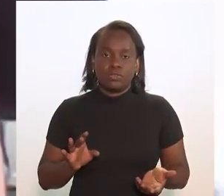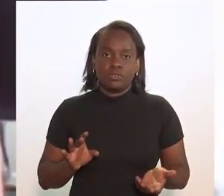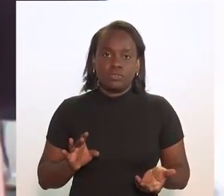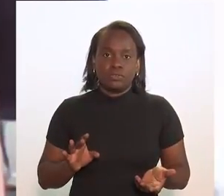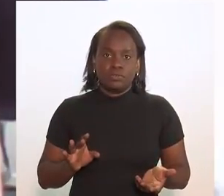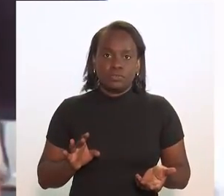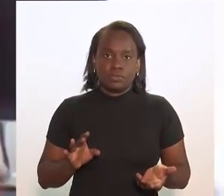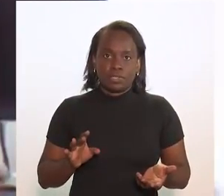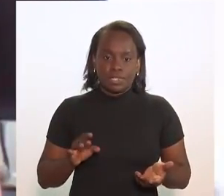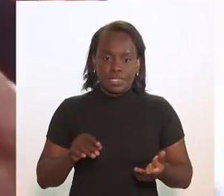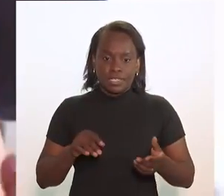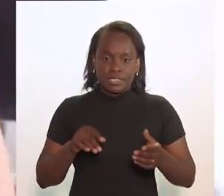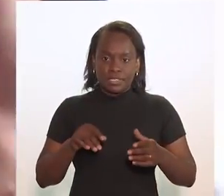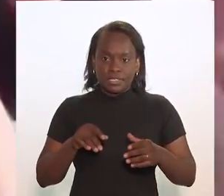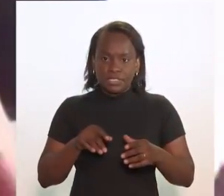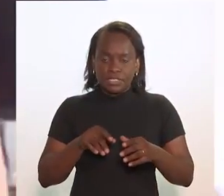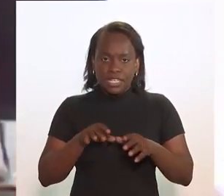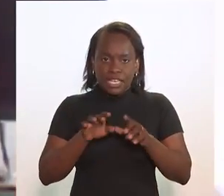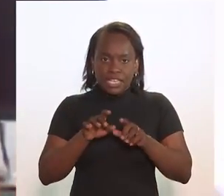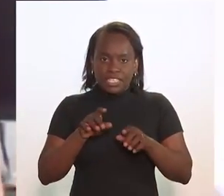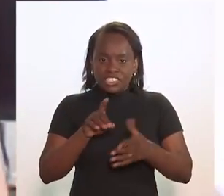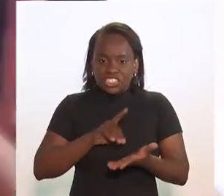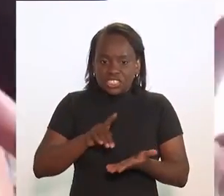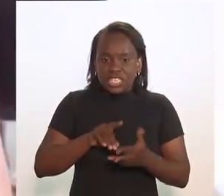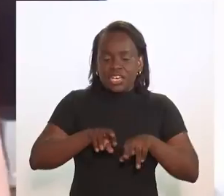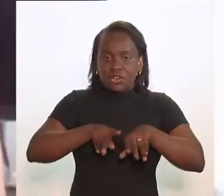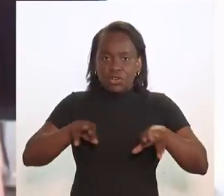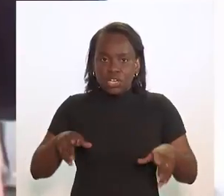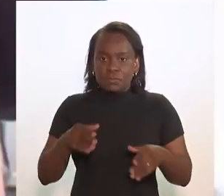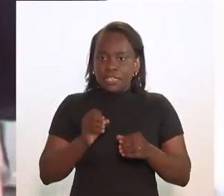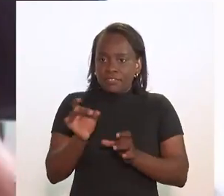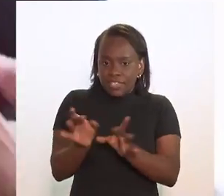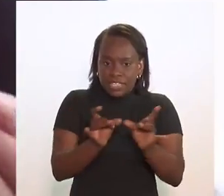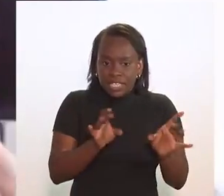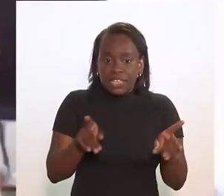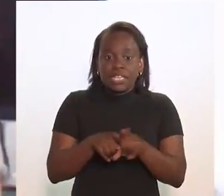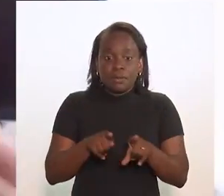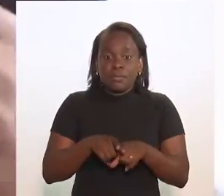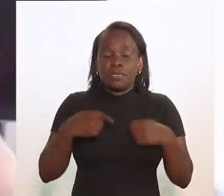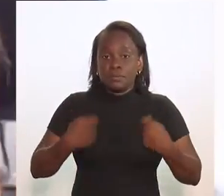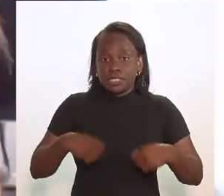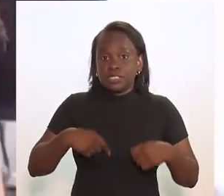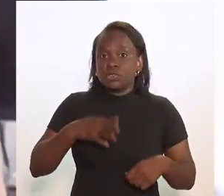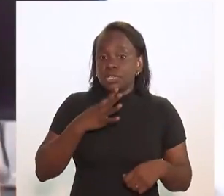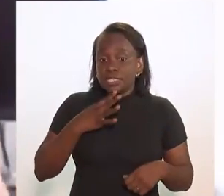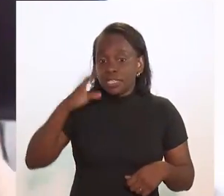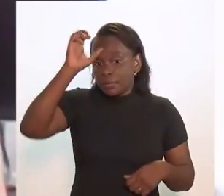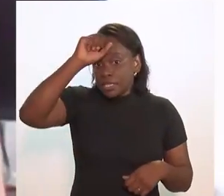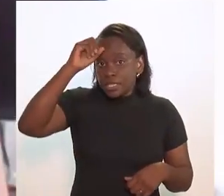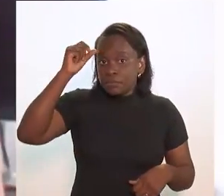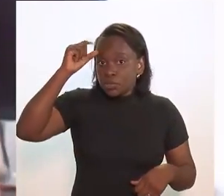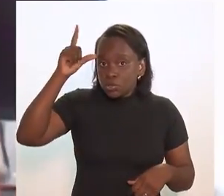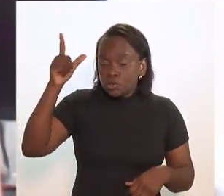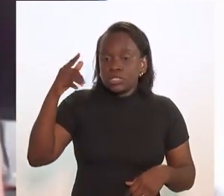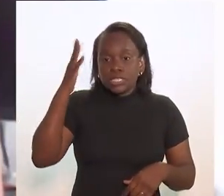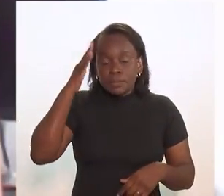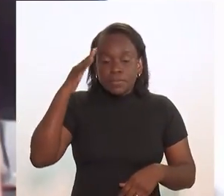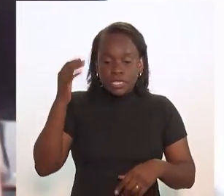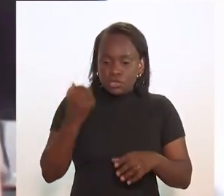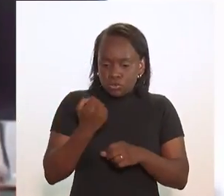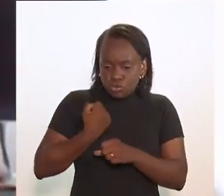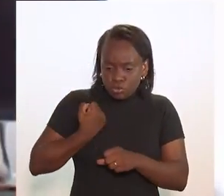de canais digitais para escoamento dos seus produtos, mas elas precisam conhecer e saber trabalhar os dados